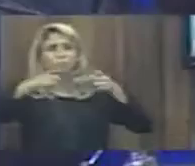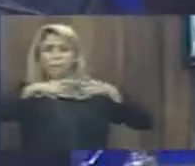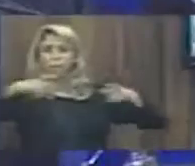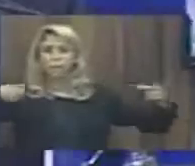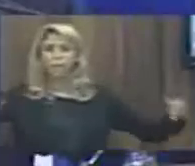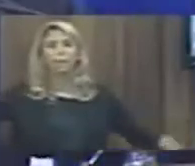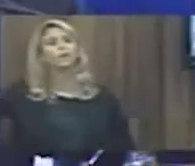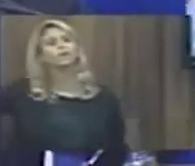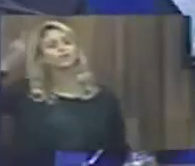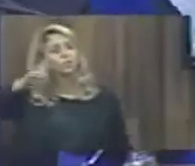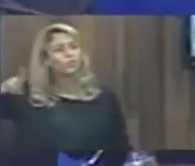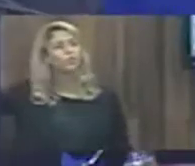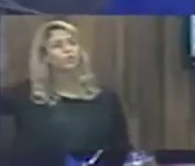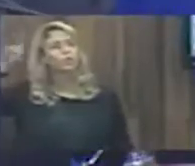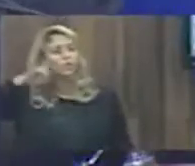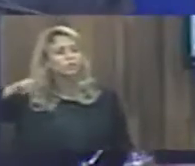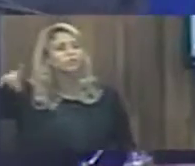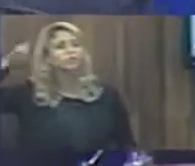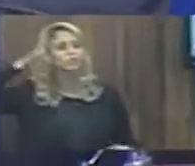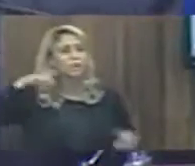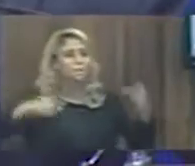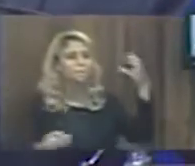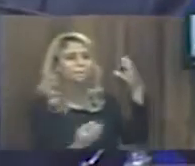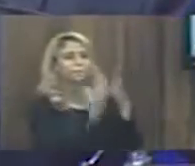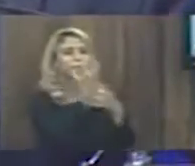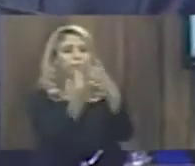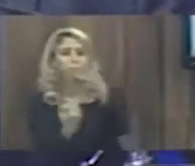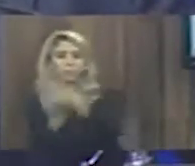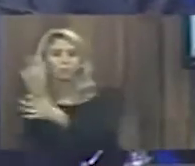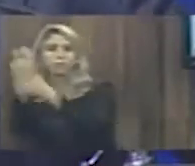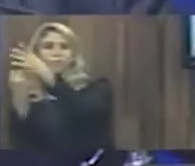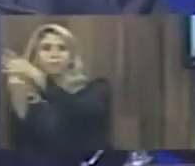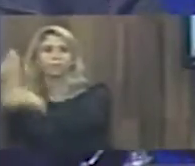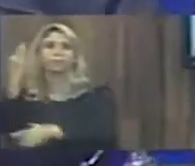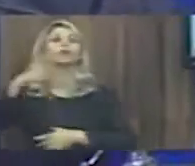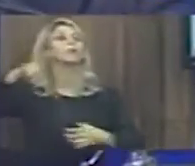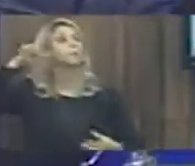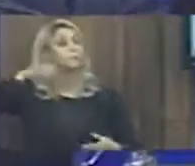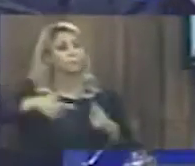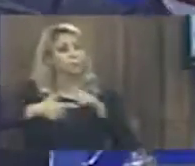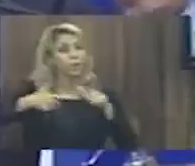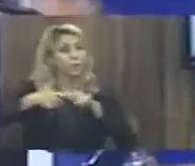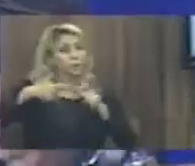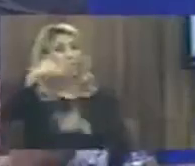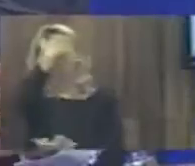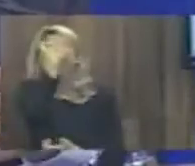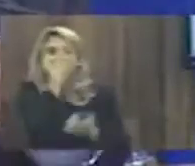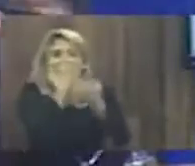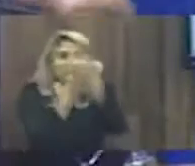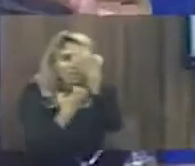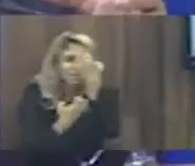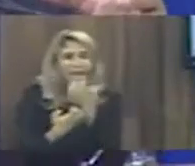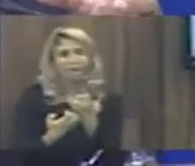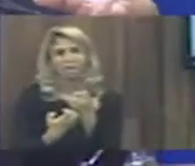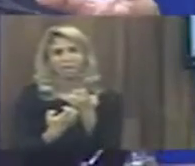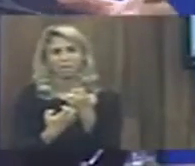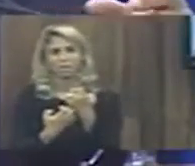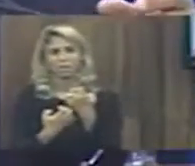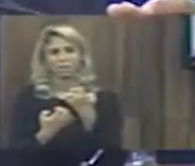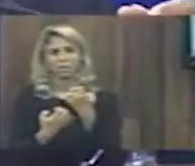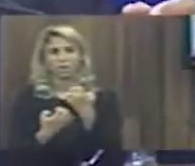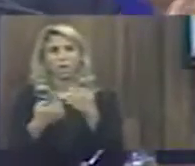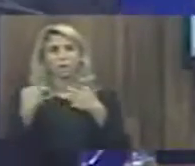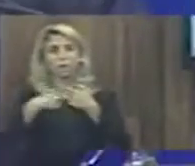dias explodindo em Cabo Frio, e problemas seríssimos. E não está sendo mais, igual a gente via antes,